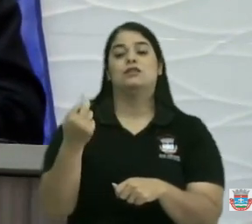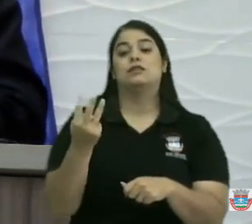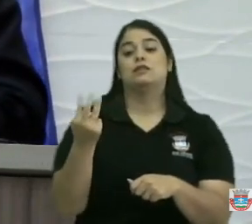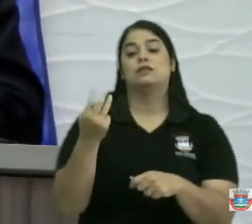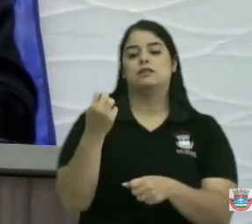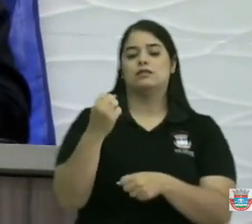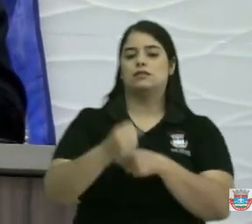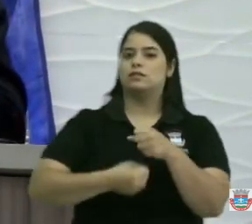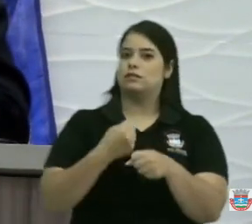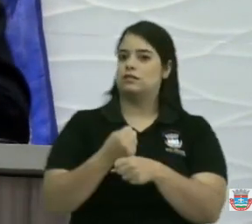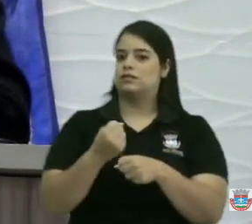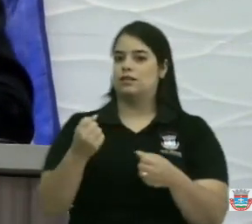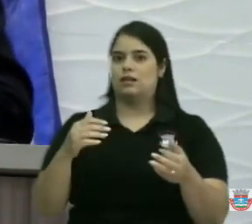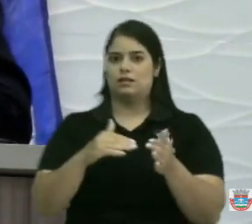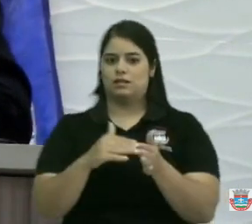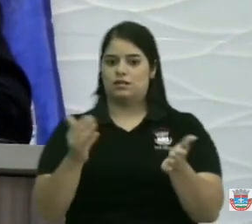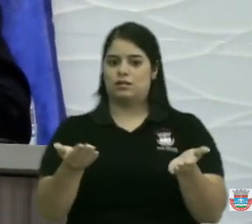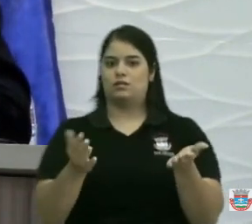nada